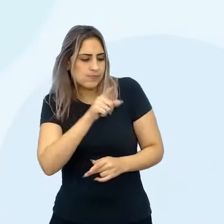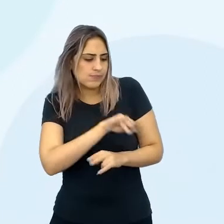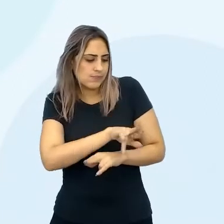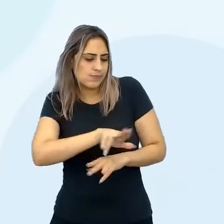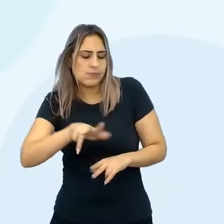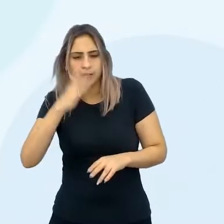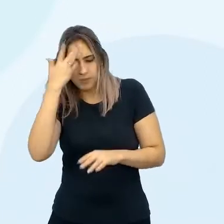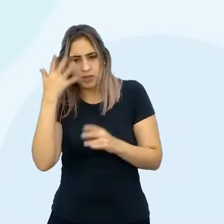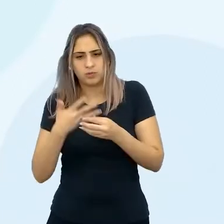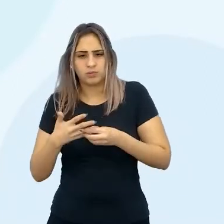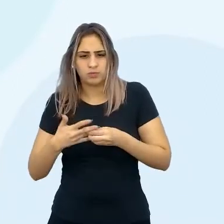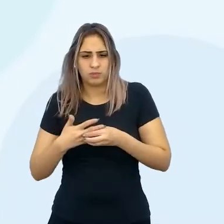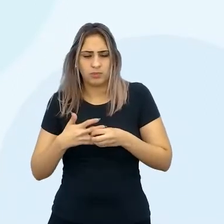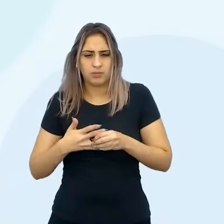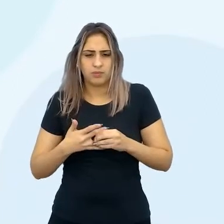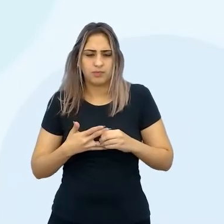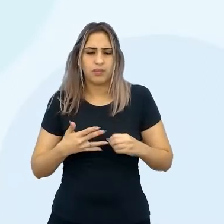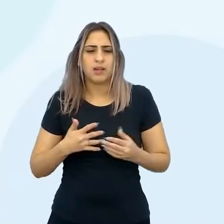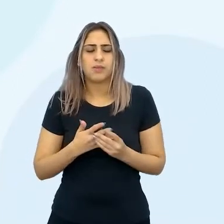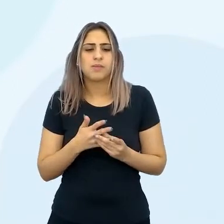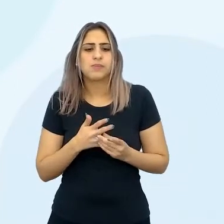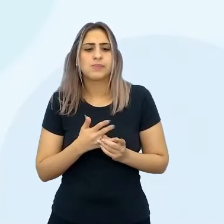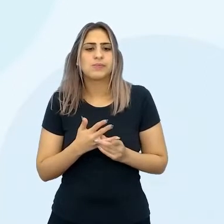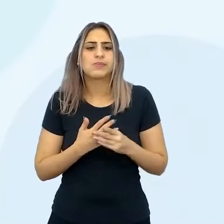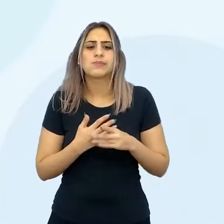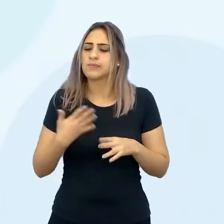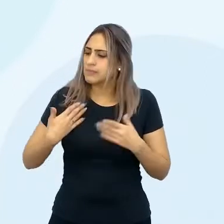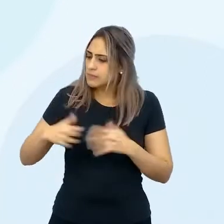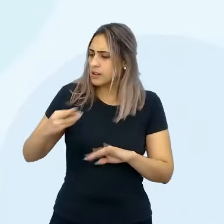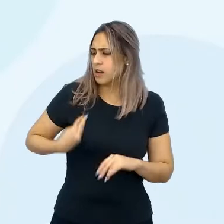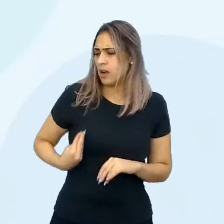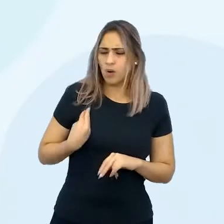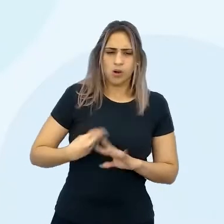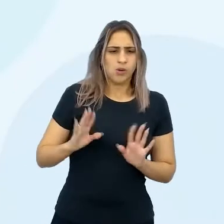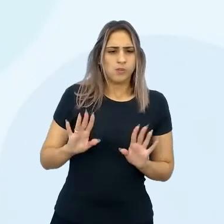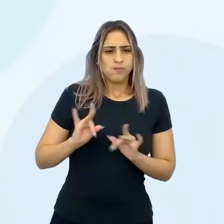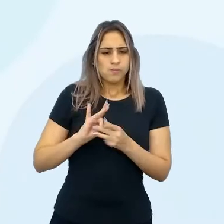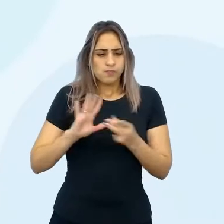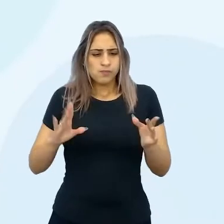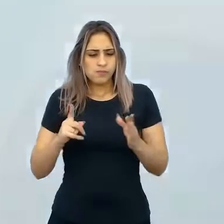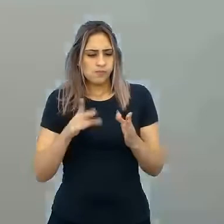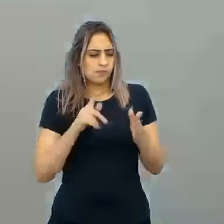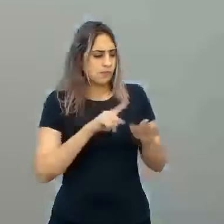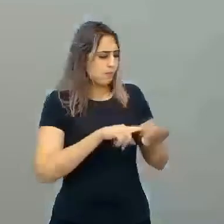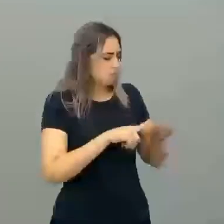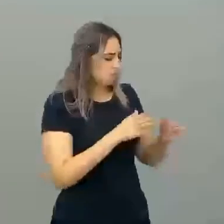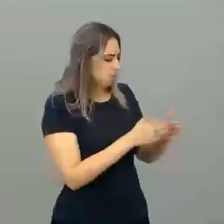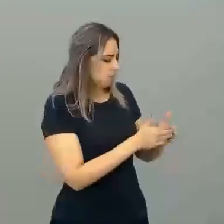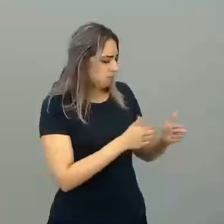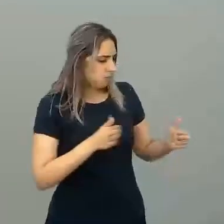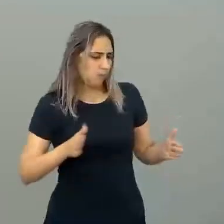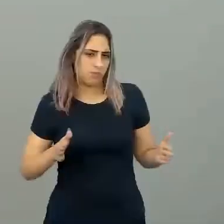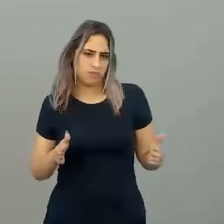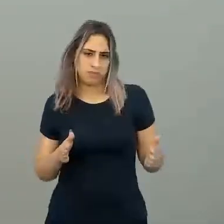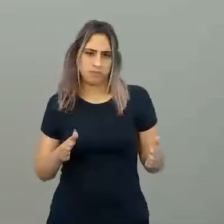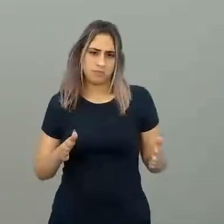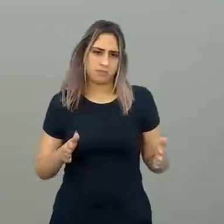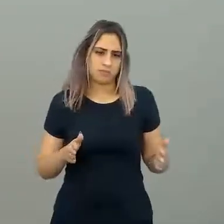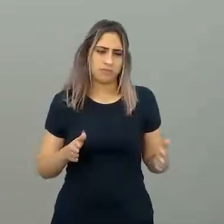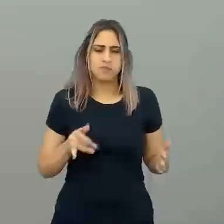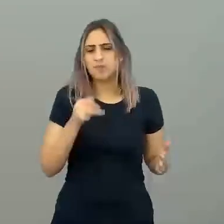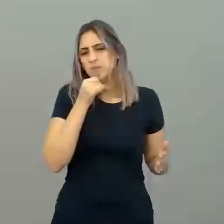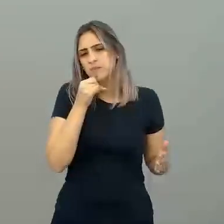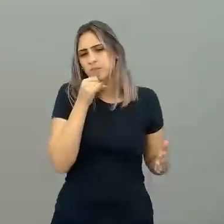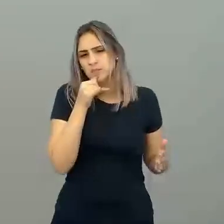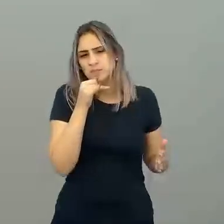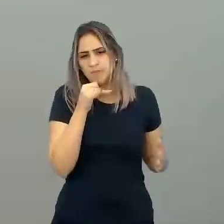pessoas. É, assim, a vida acontece. Então, sempre deixa um espacinho de tempo a mais, tipo assim, ah,